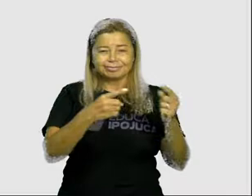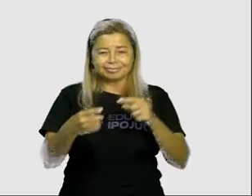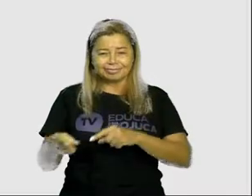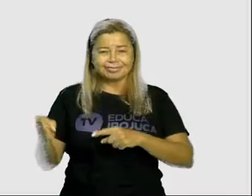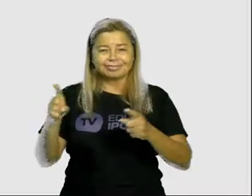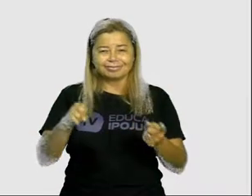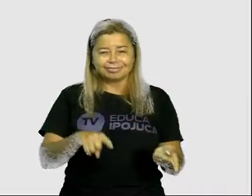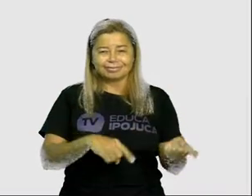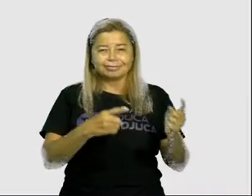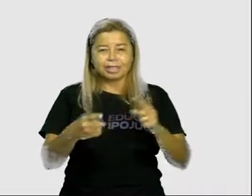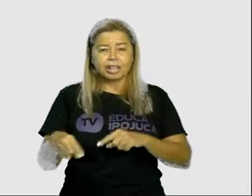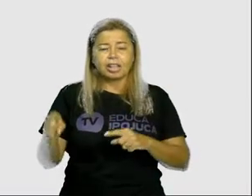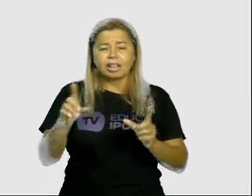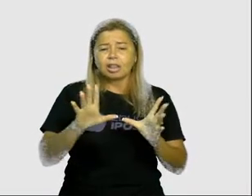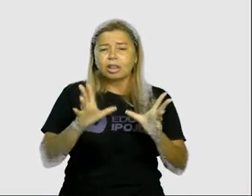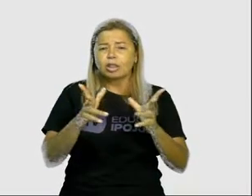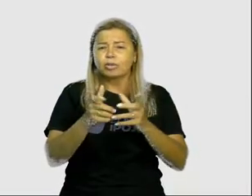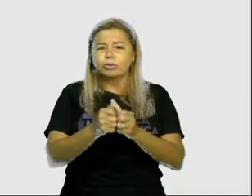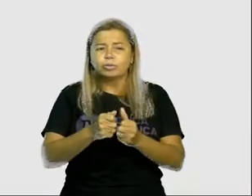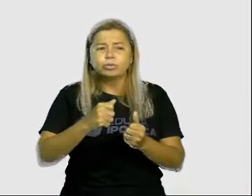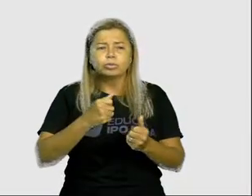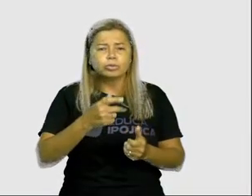O que é